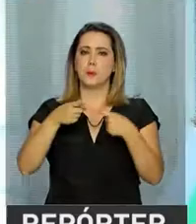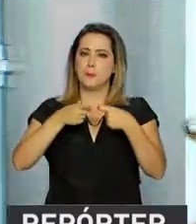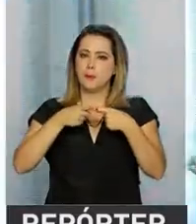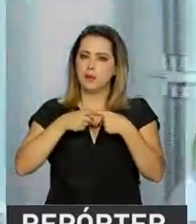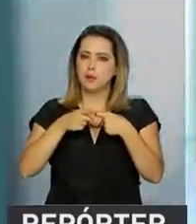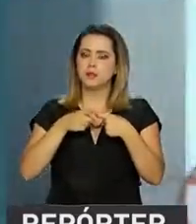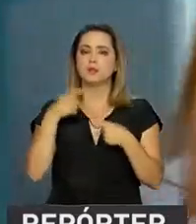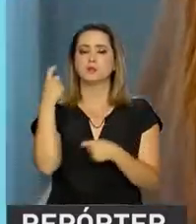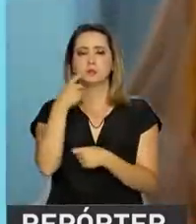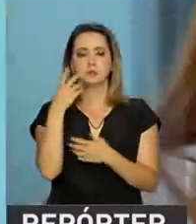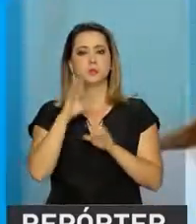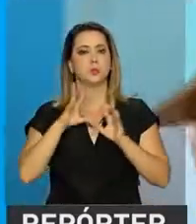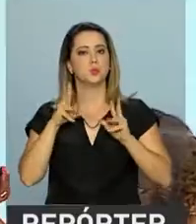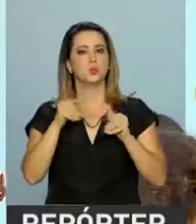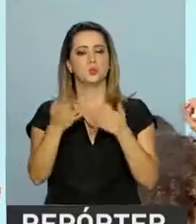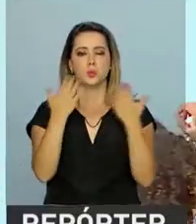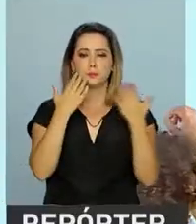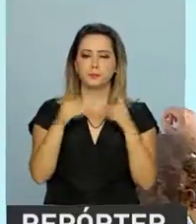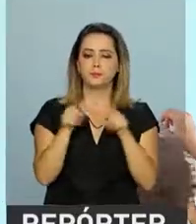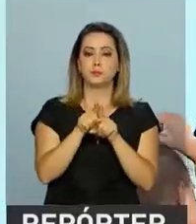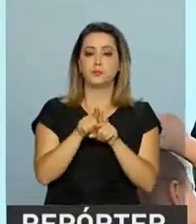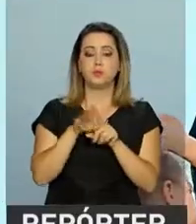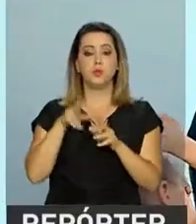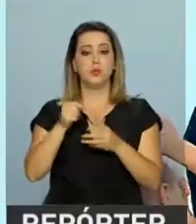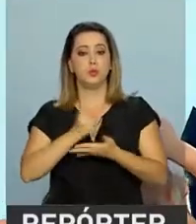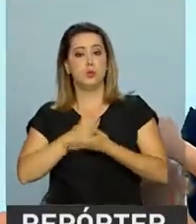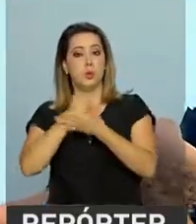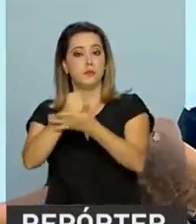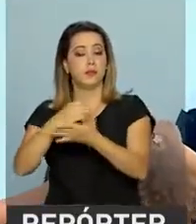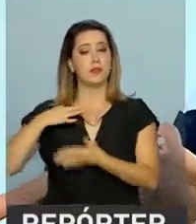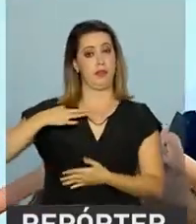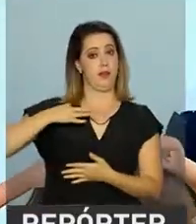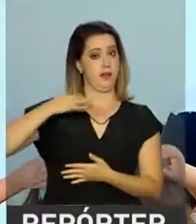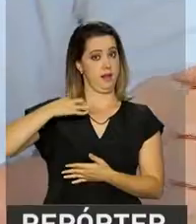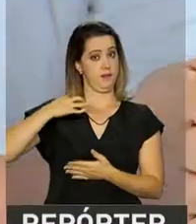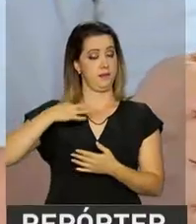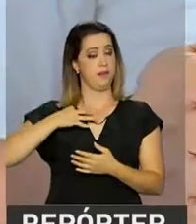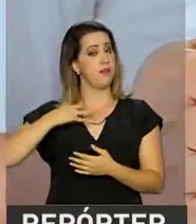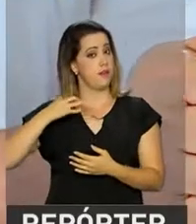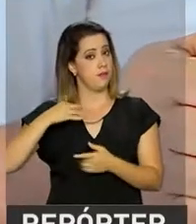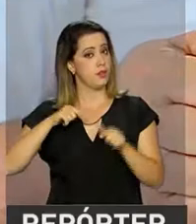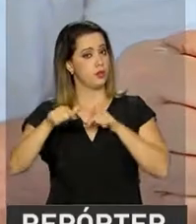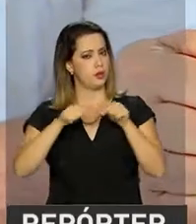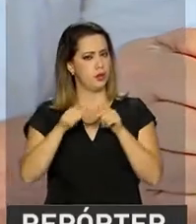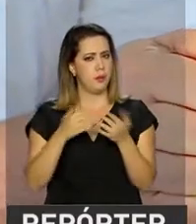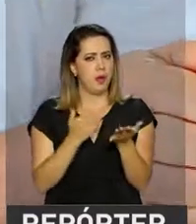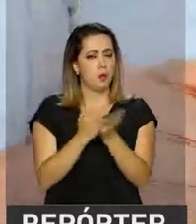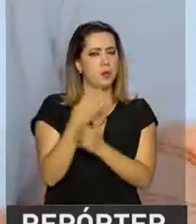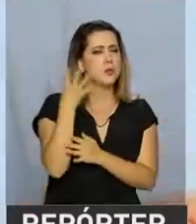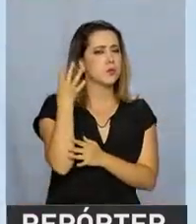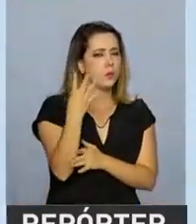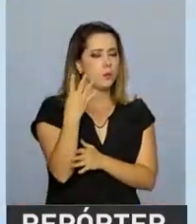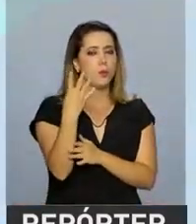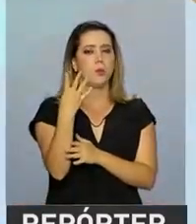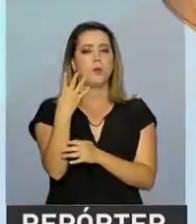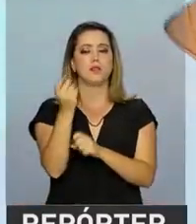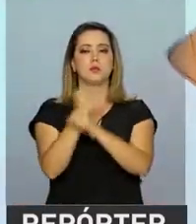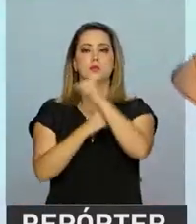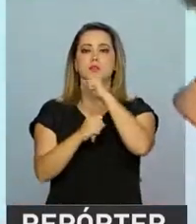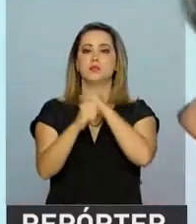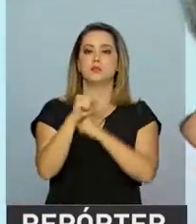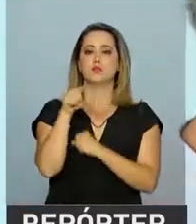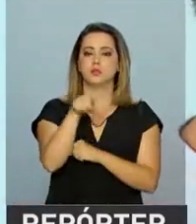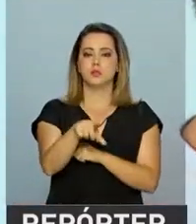dedicar um pouco do próprio tempo para ajudar o próximo. O projeto começou há 4 anos por iniciativa deste empresário,